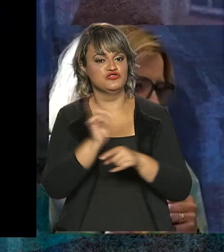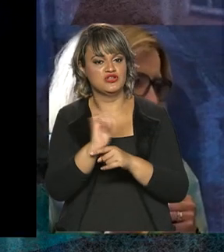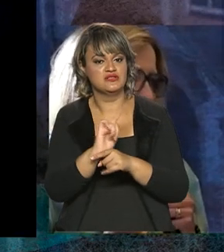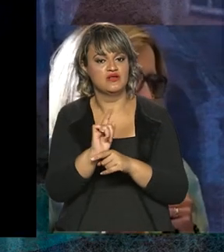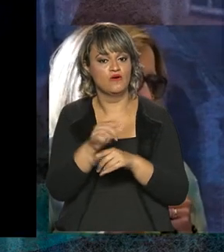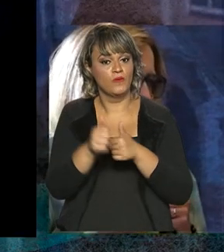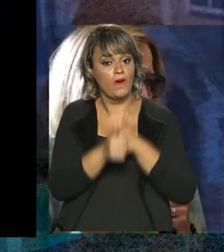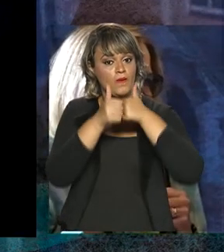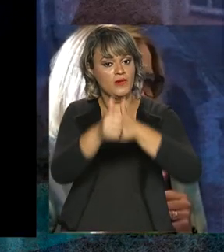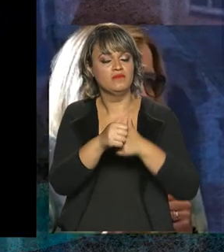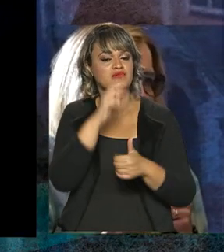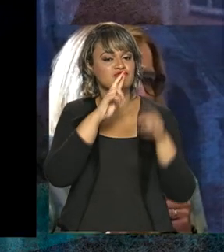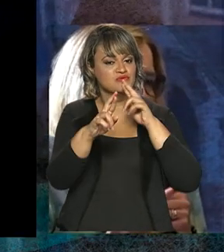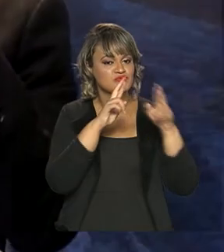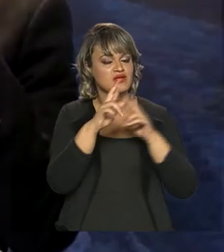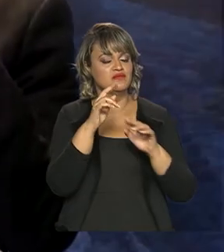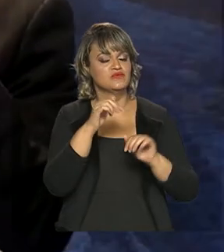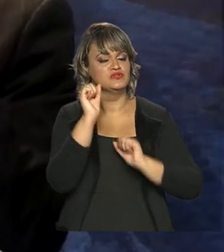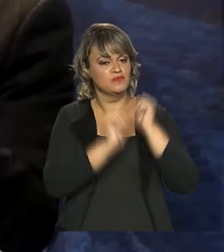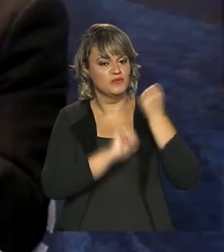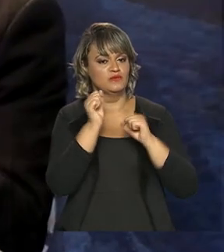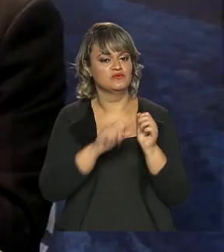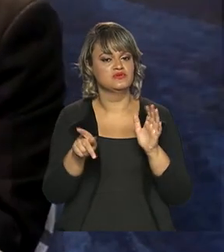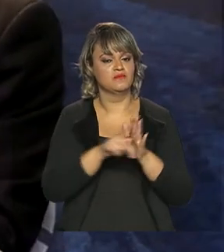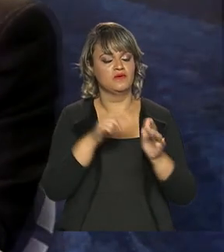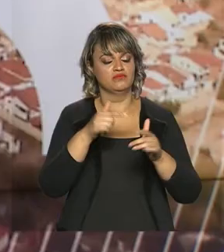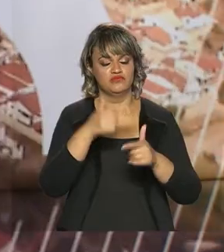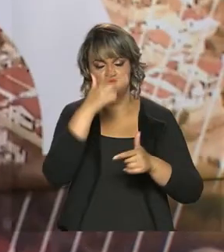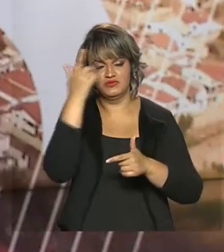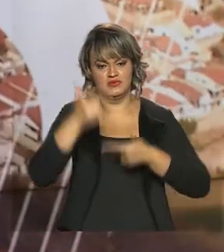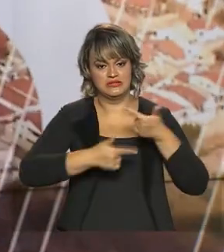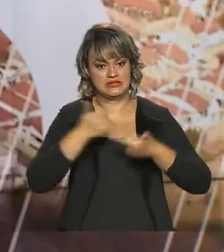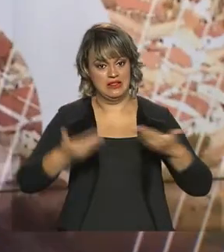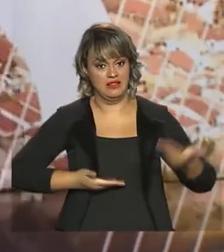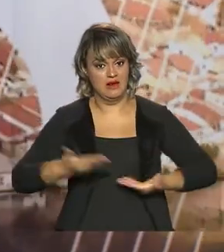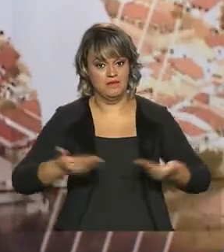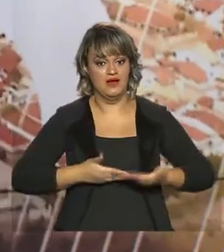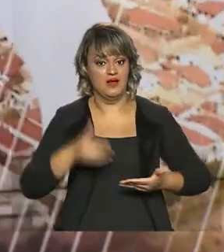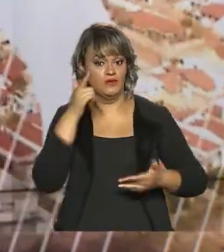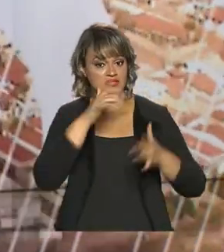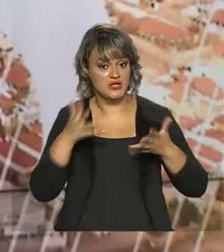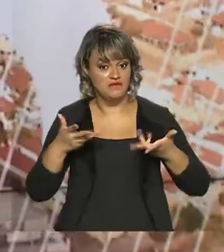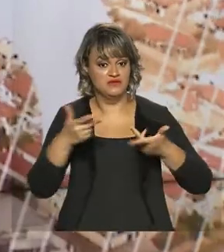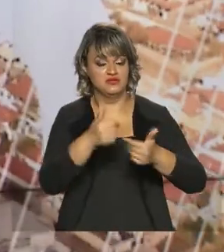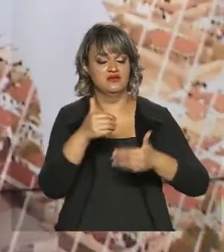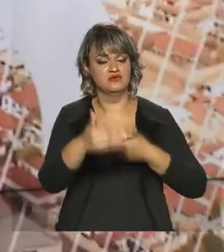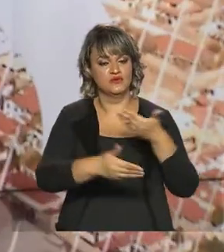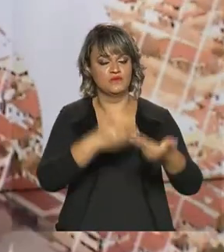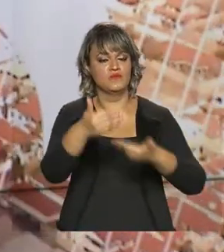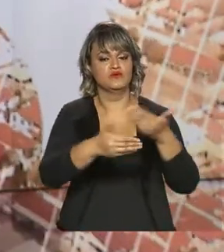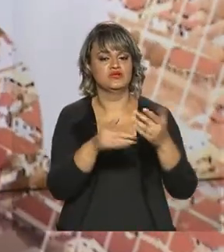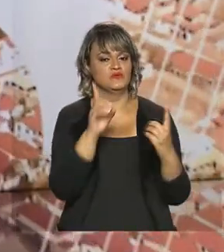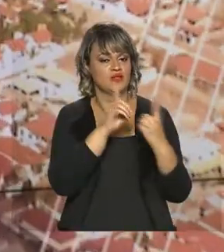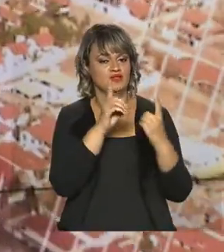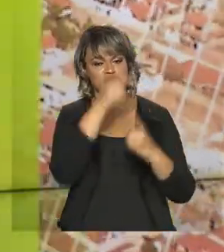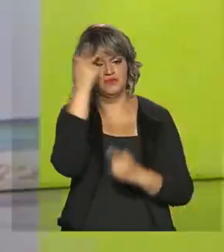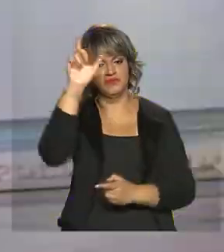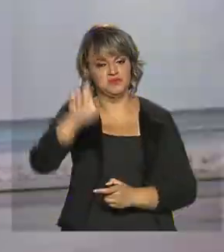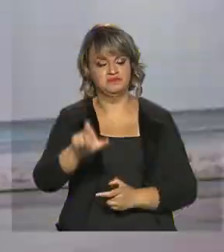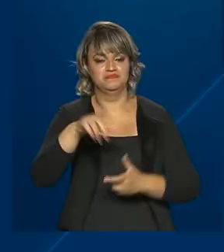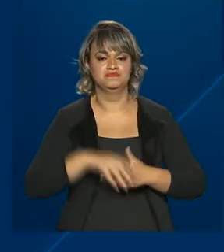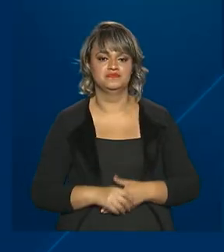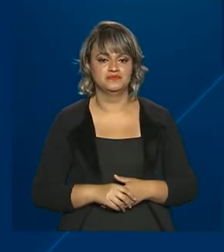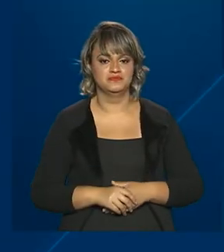com acompanhamento de resultados e a produtividade de servidores, trazendo maior eficiência nos processos e no atendimento ao